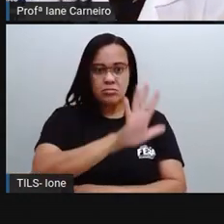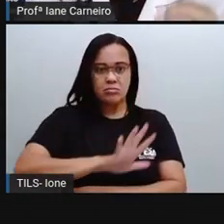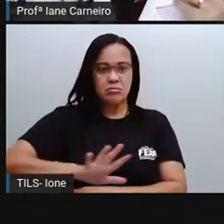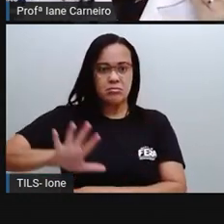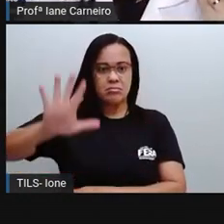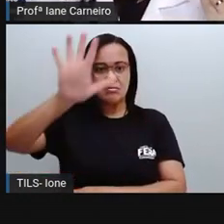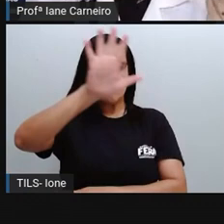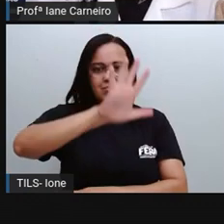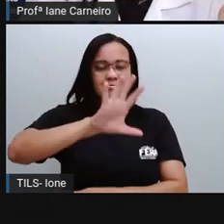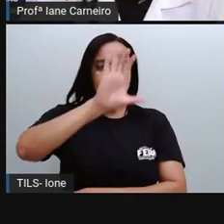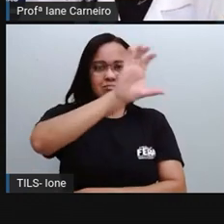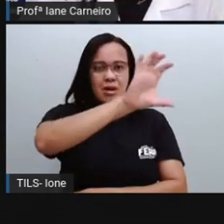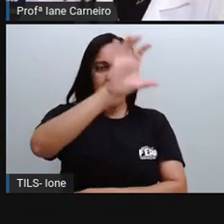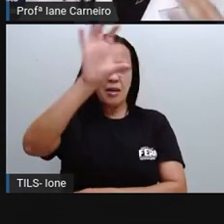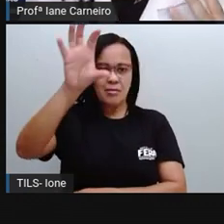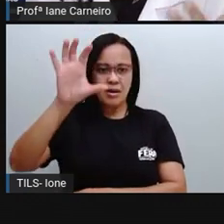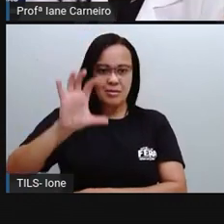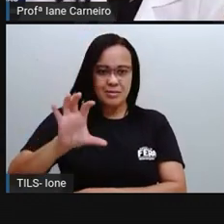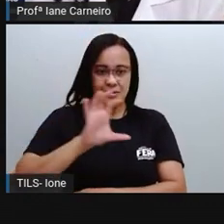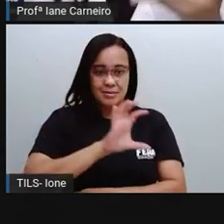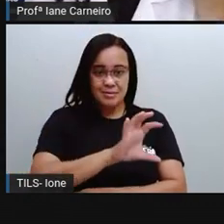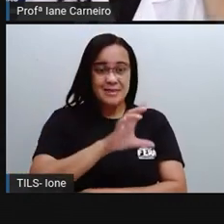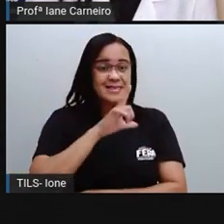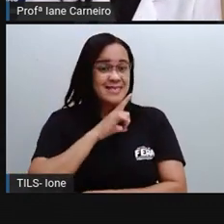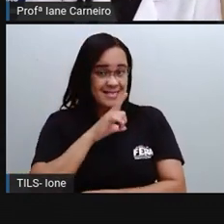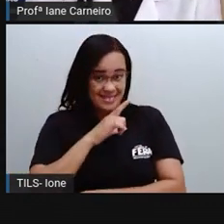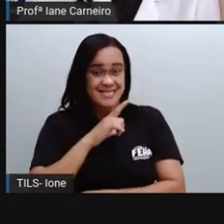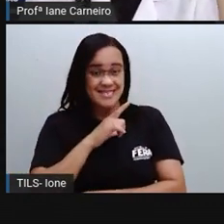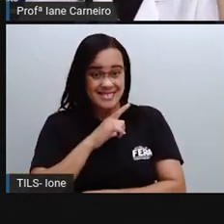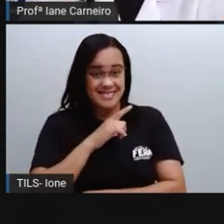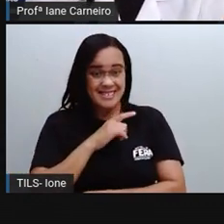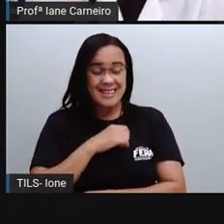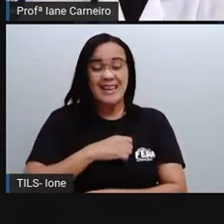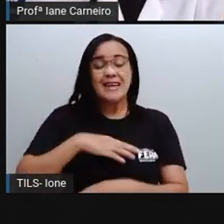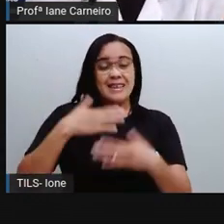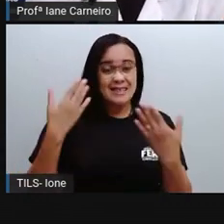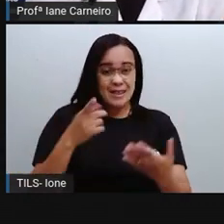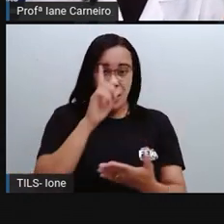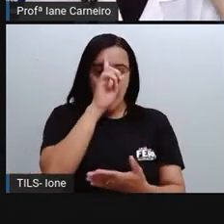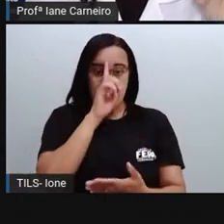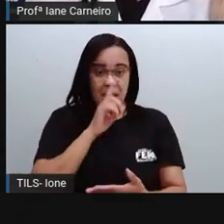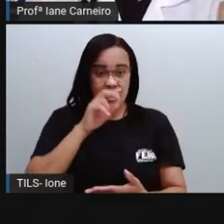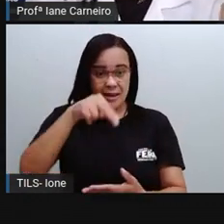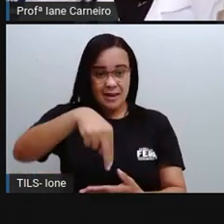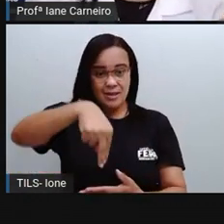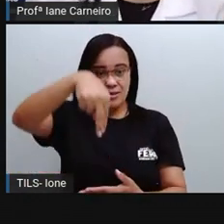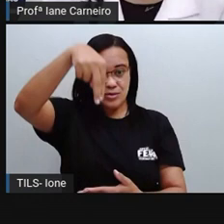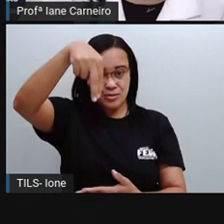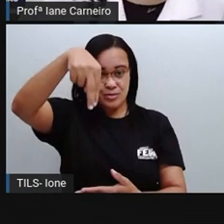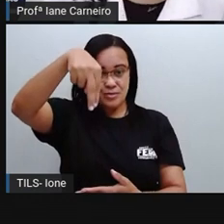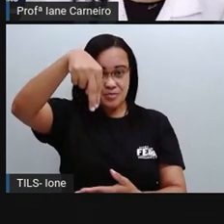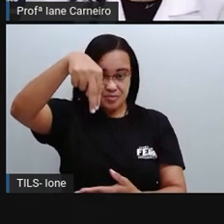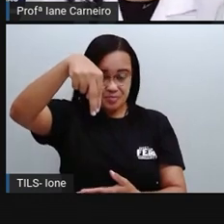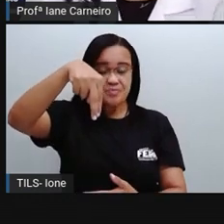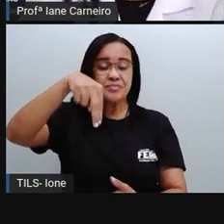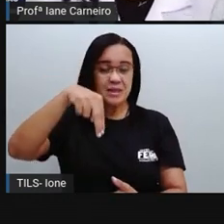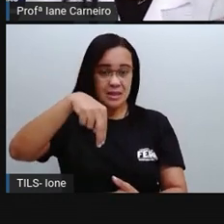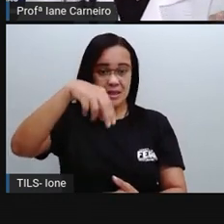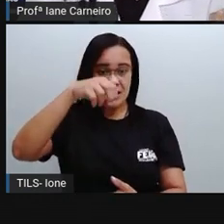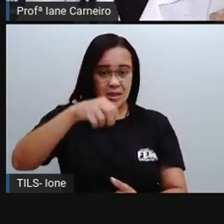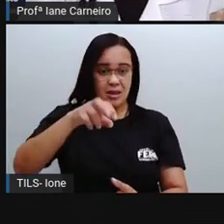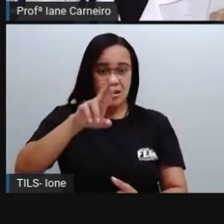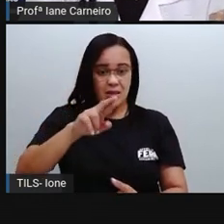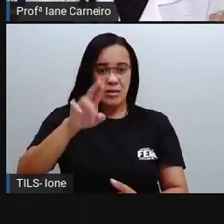ó. A região de amarelo, é a região norte, ó, que está mais acima lá no mapa do Brasil.